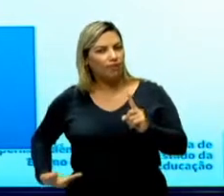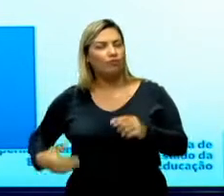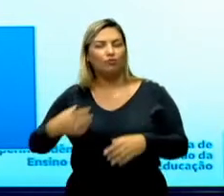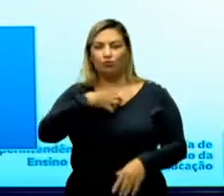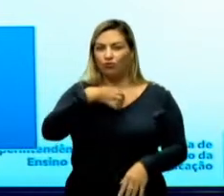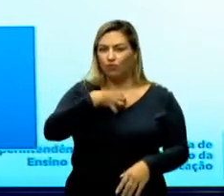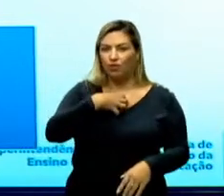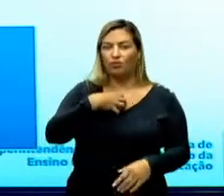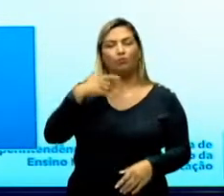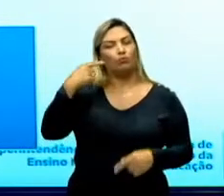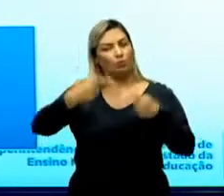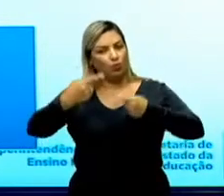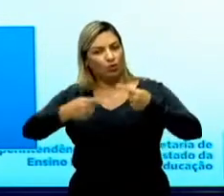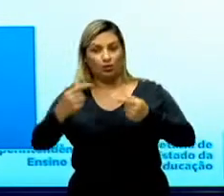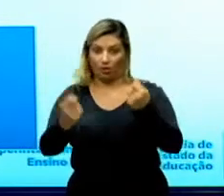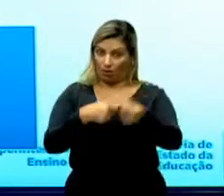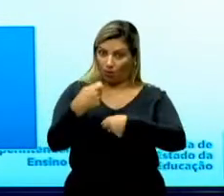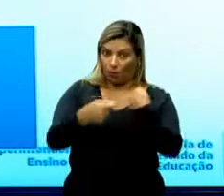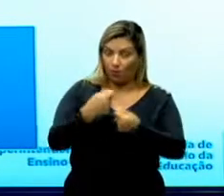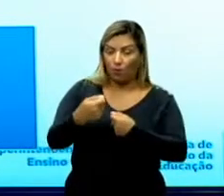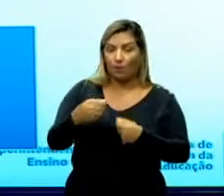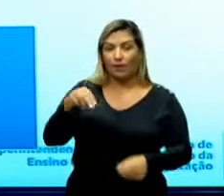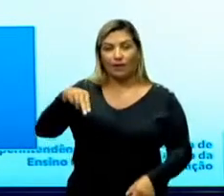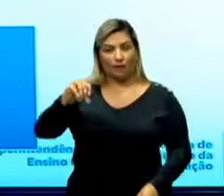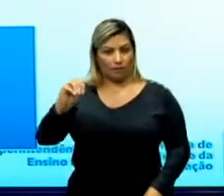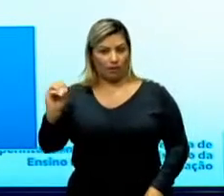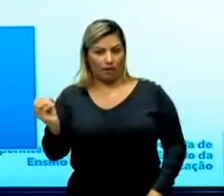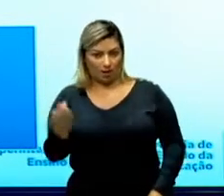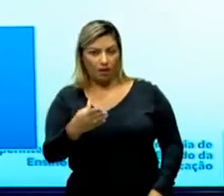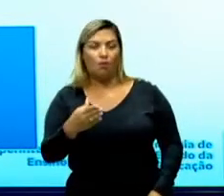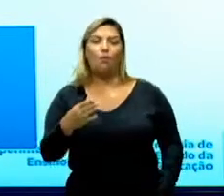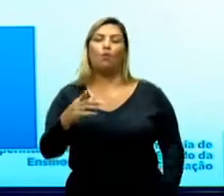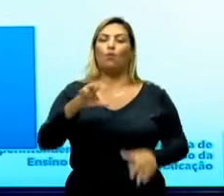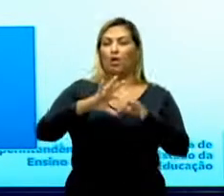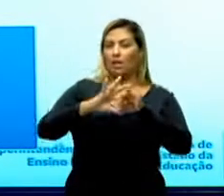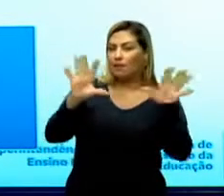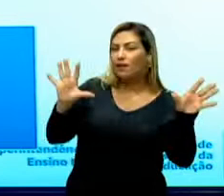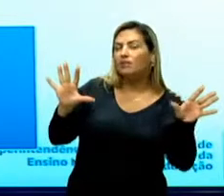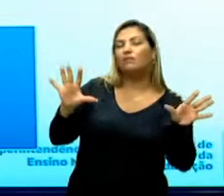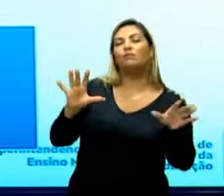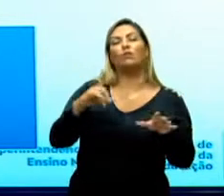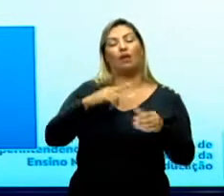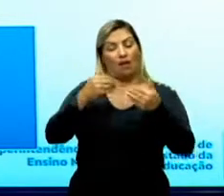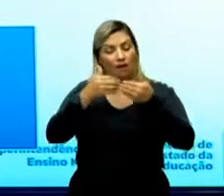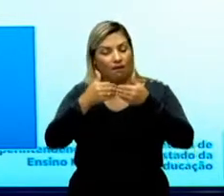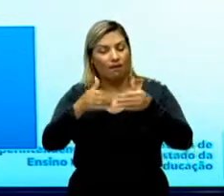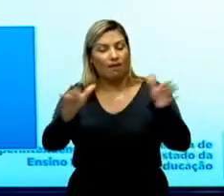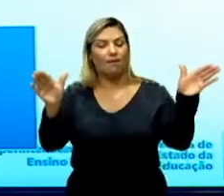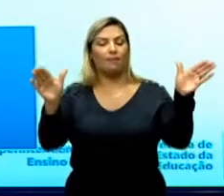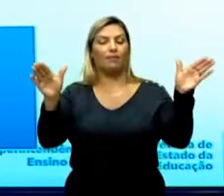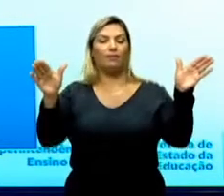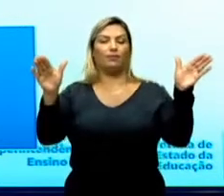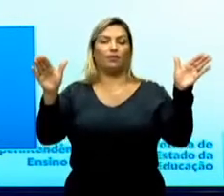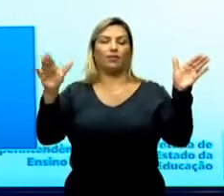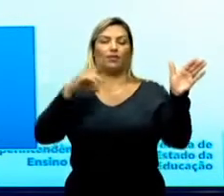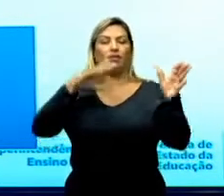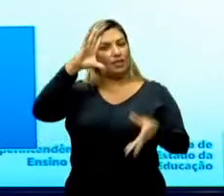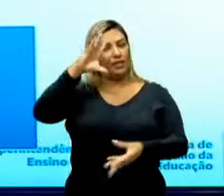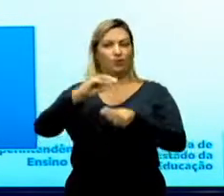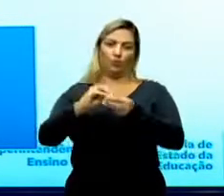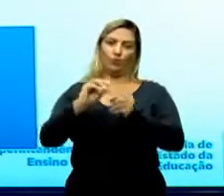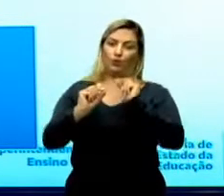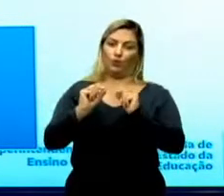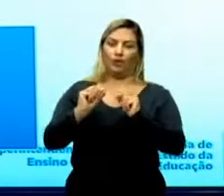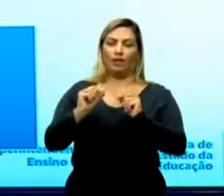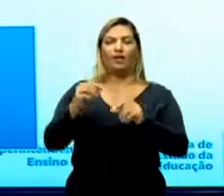estilo de política econômica que nós chamamos de neoliberalismo. É esse processo de abertura. O que em síntese é o